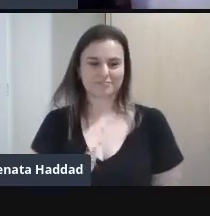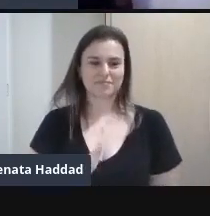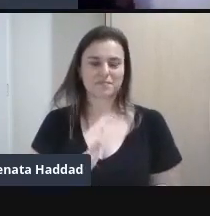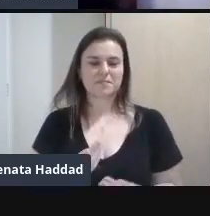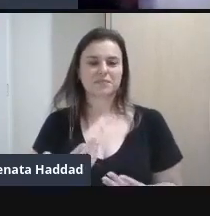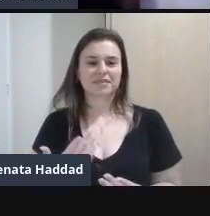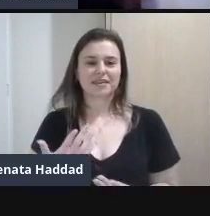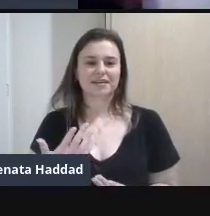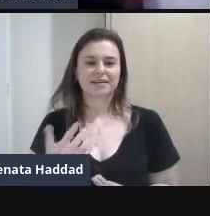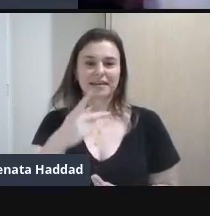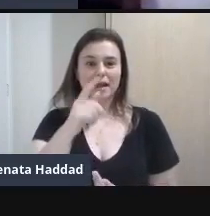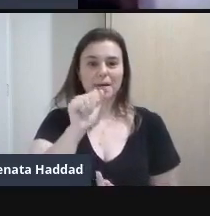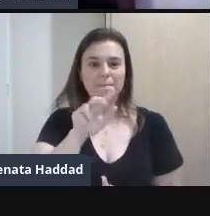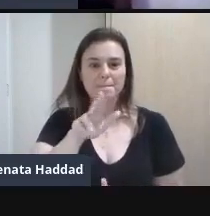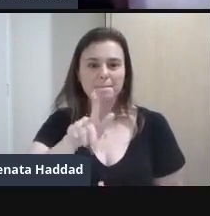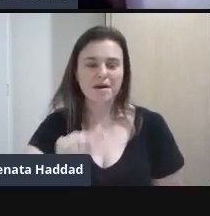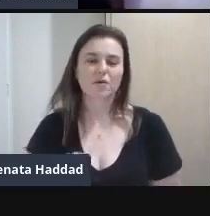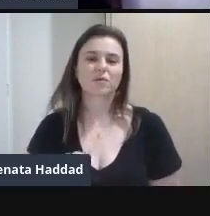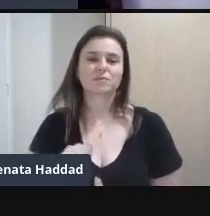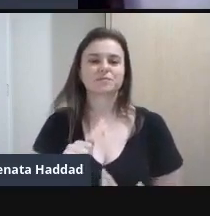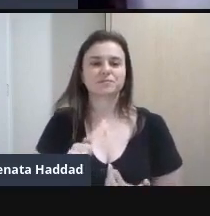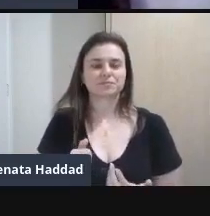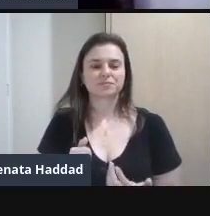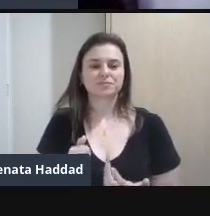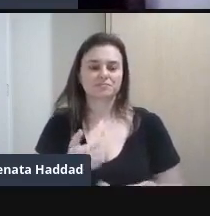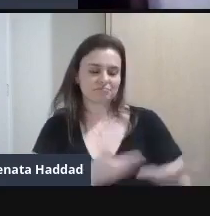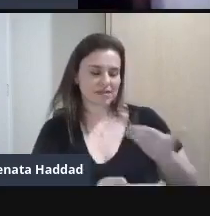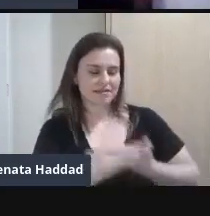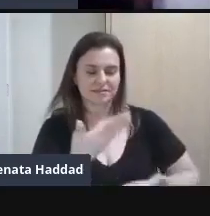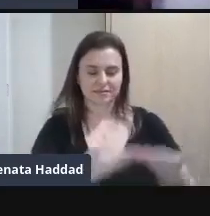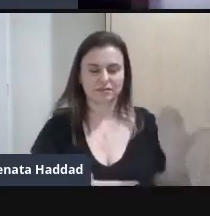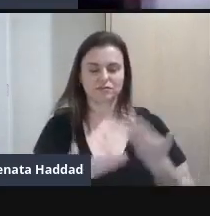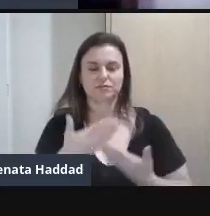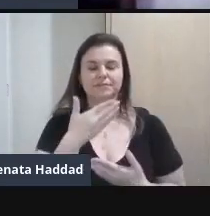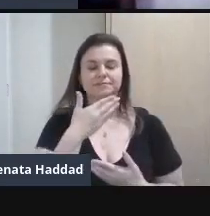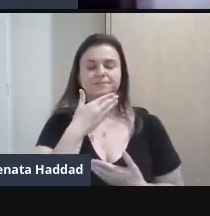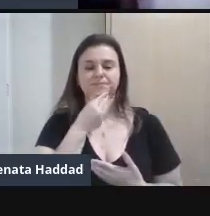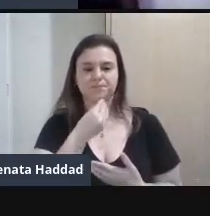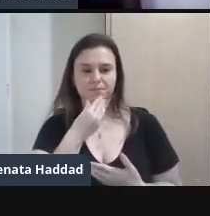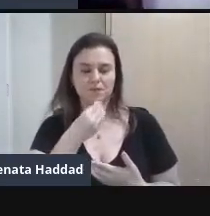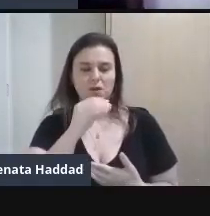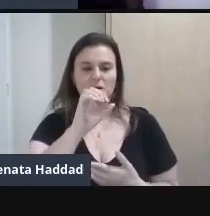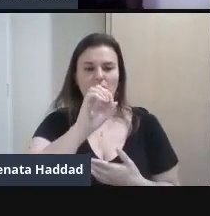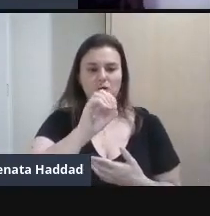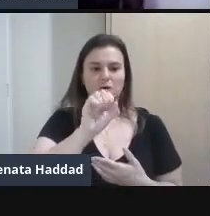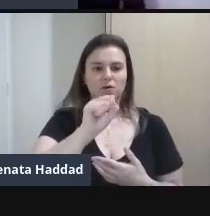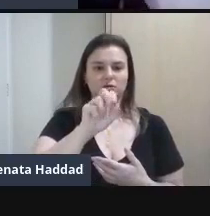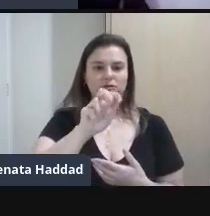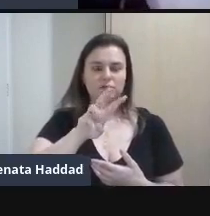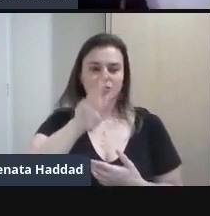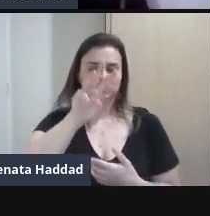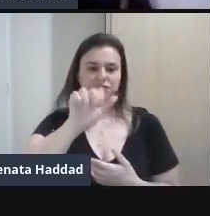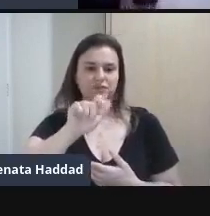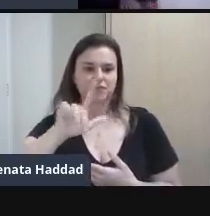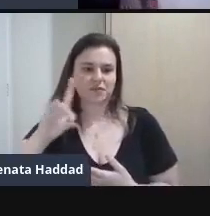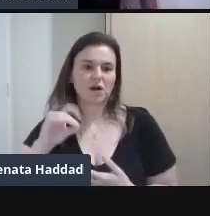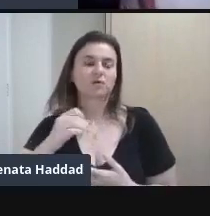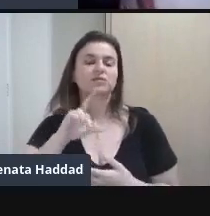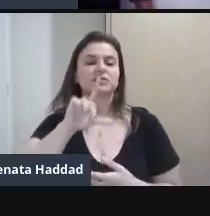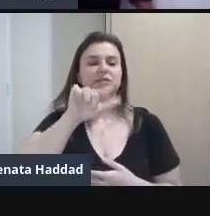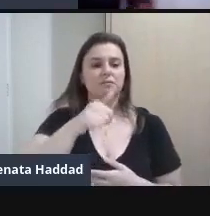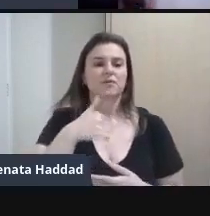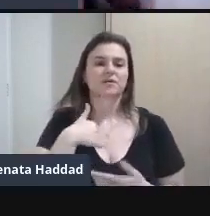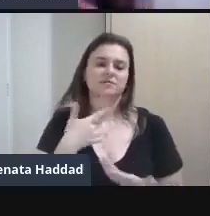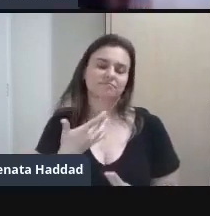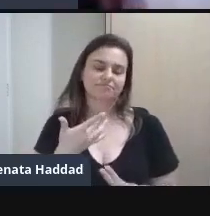Pagu Ela se relaciona Então com Osvaldo de Andrade Mais para frente Nessa história Ela acaba ficando Com Osvaldo